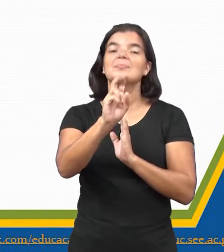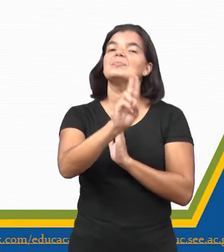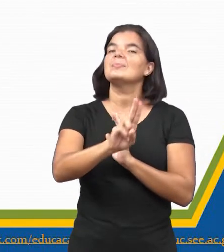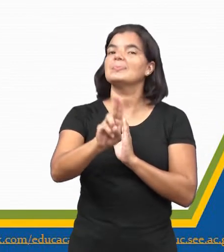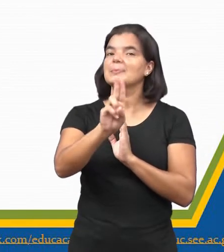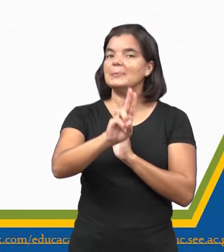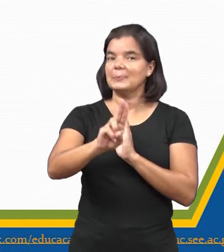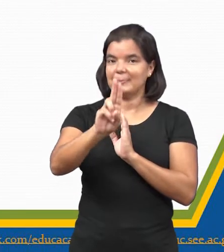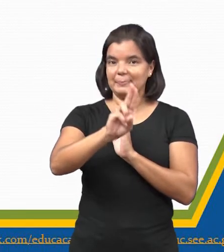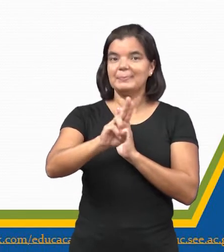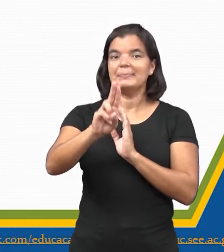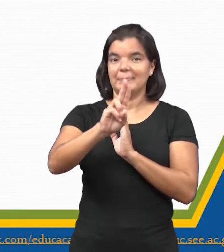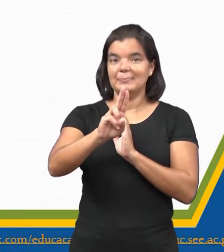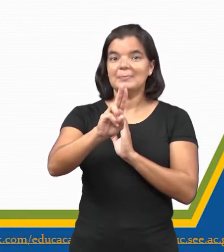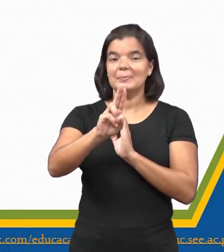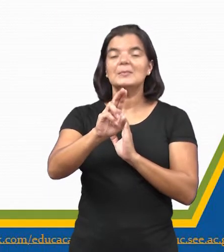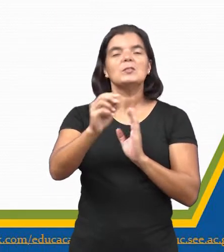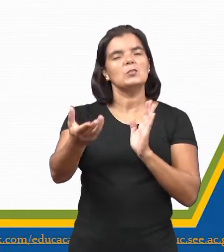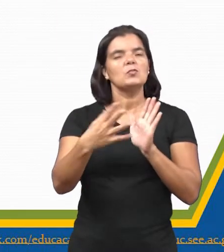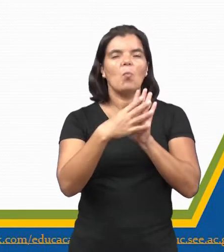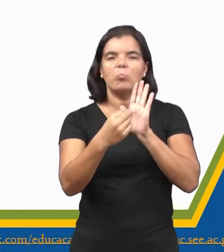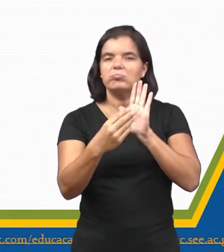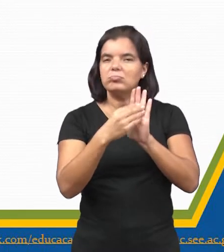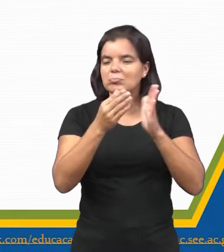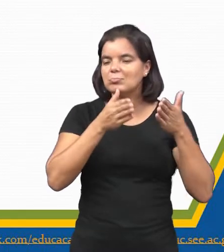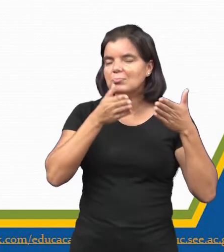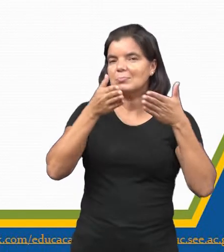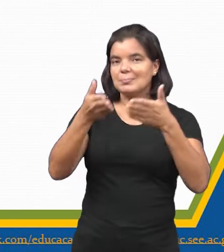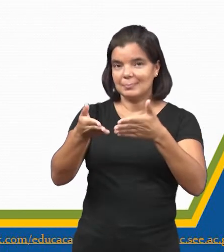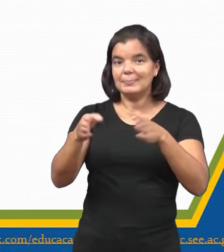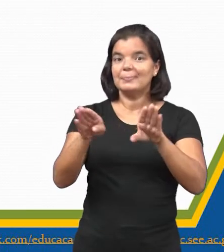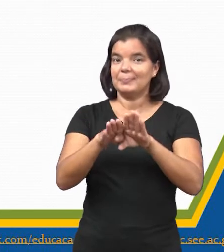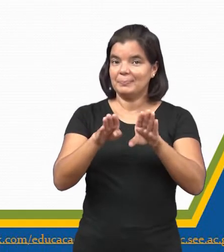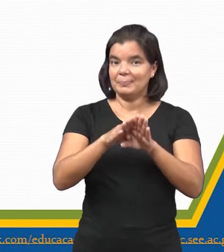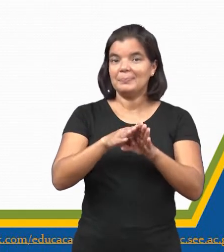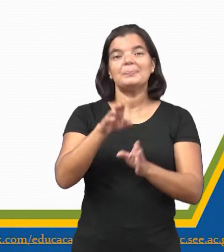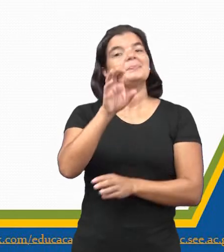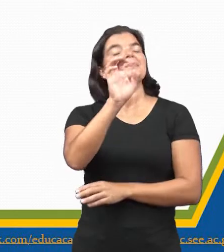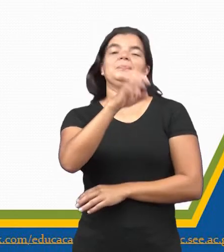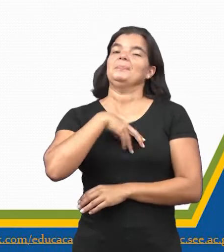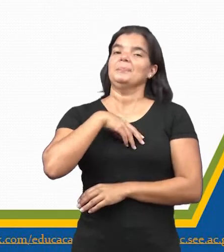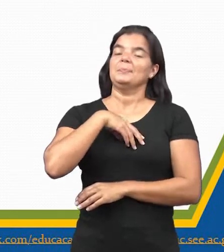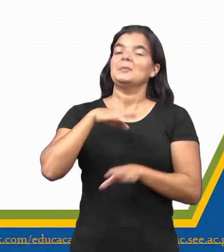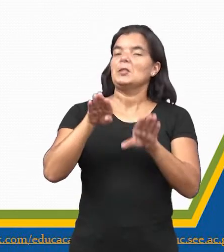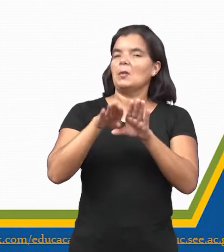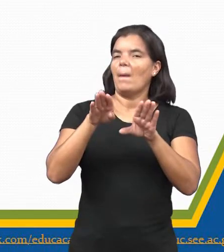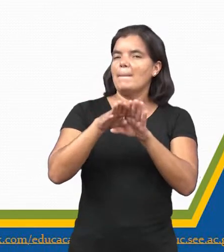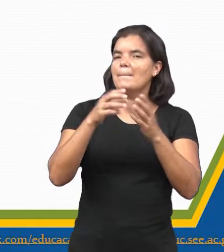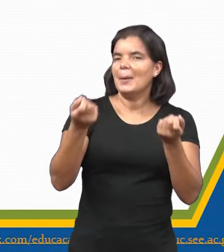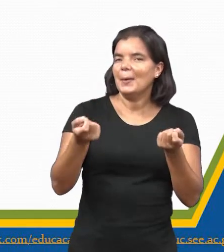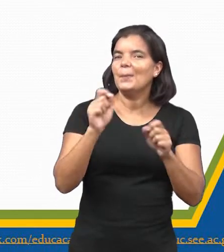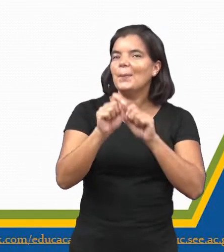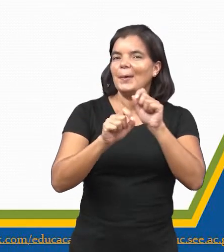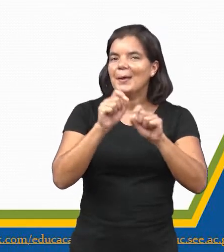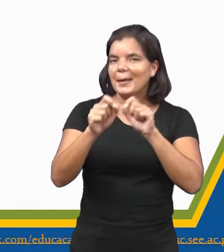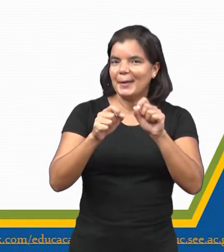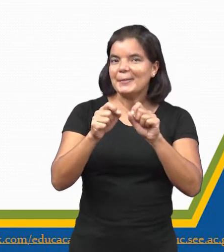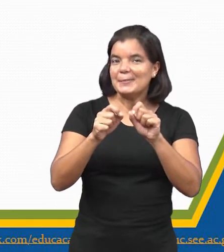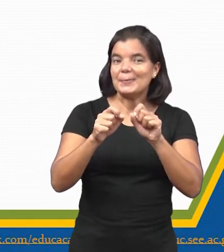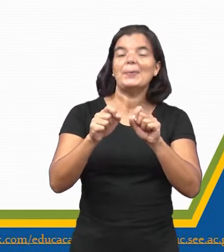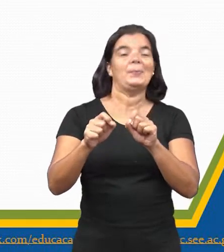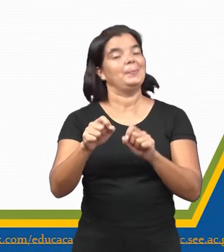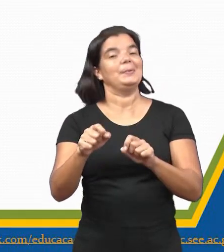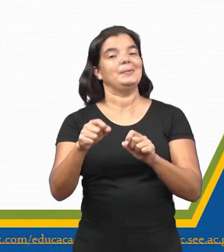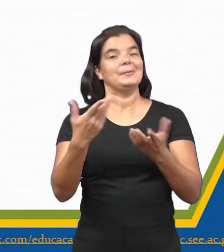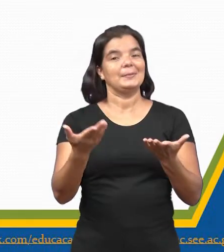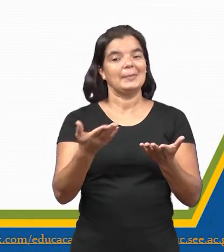utilizado esse modelo de colonização empreendido pelos portugueses, que são os pioneiros nessa questão